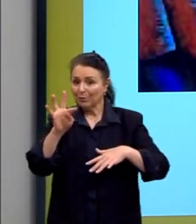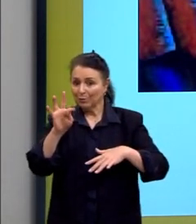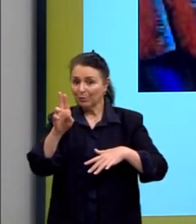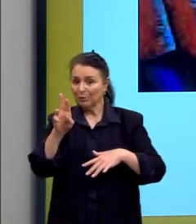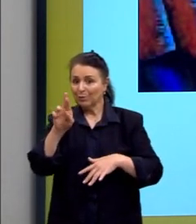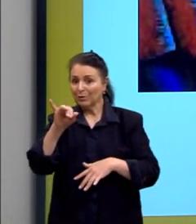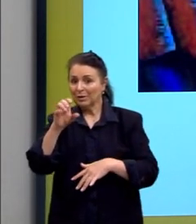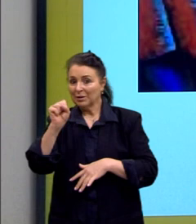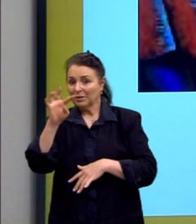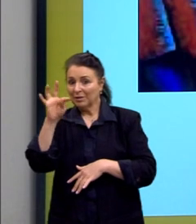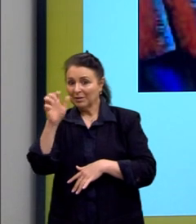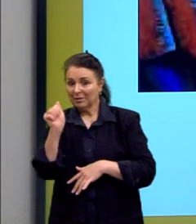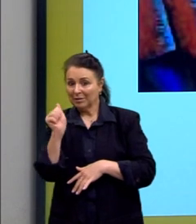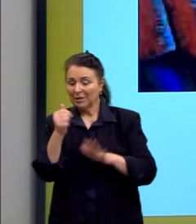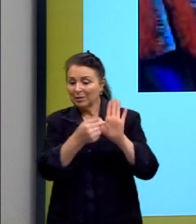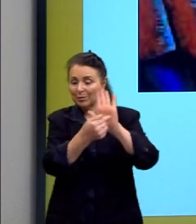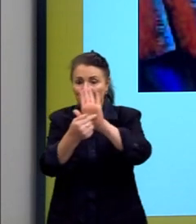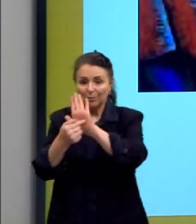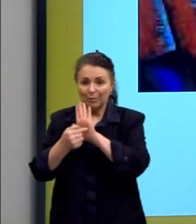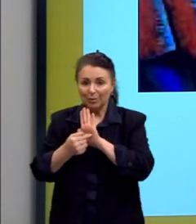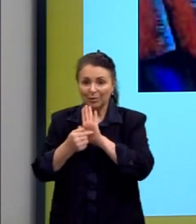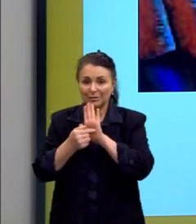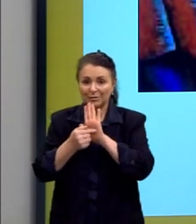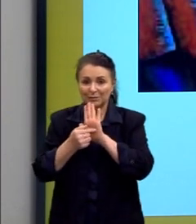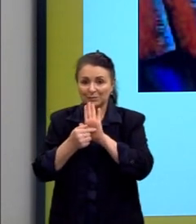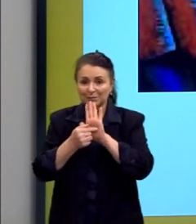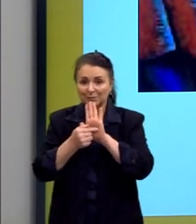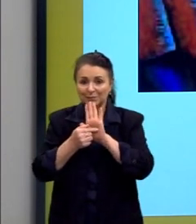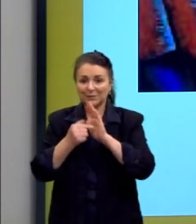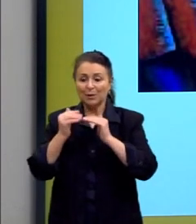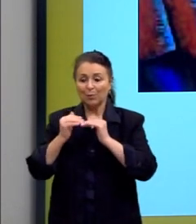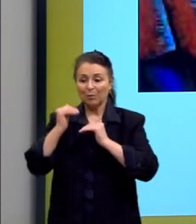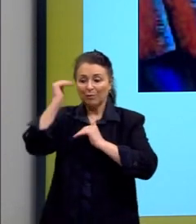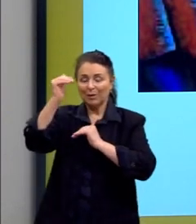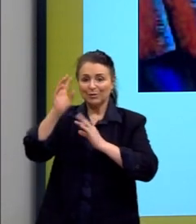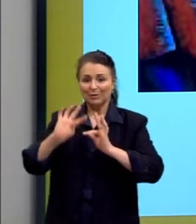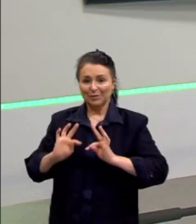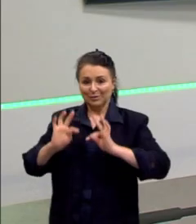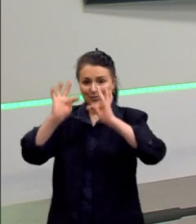acontecimento histórico do avanço tecnológico.